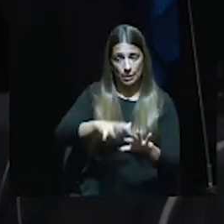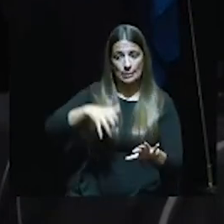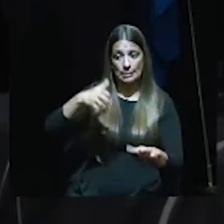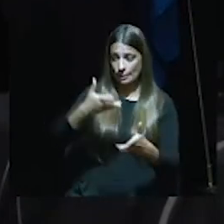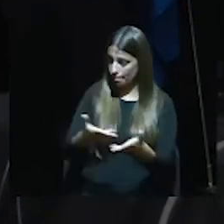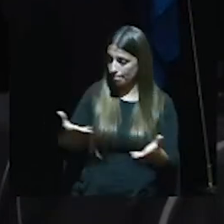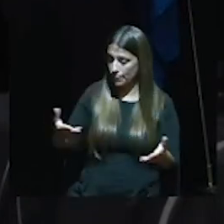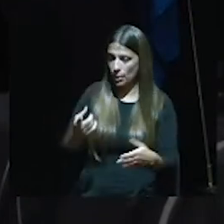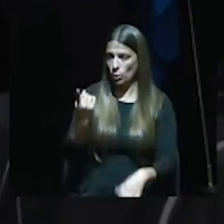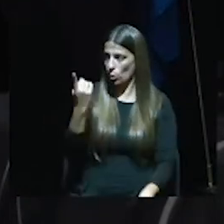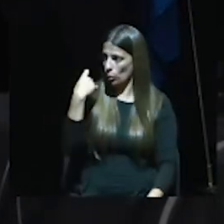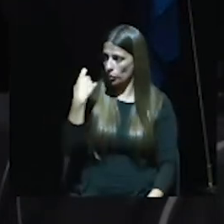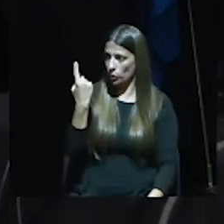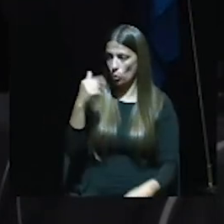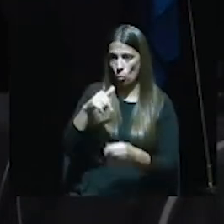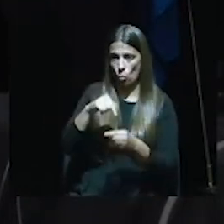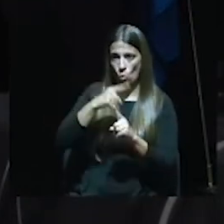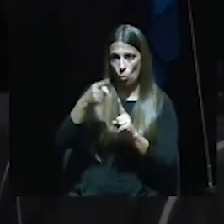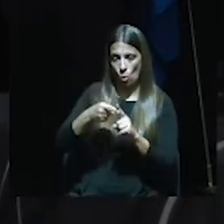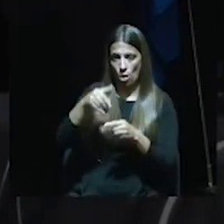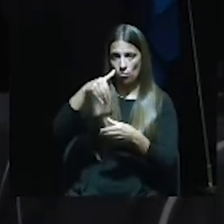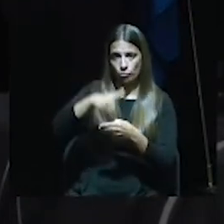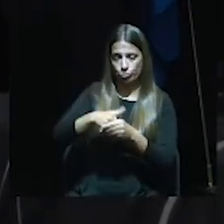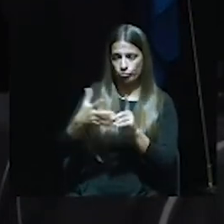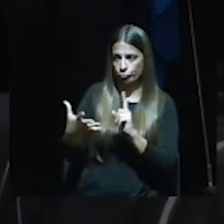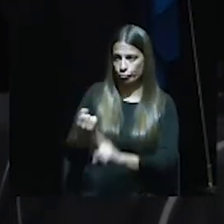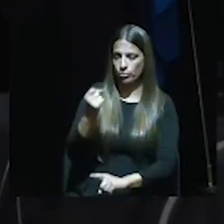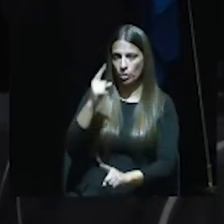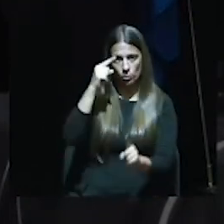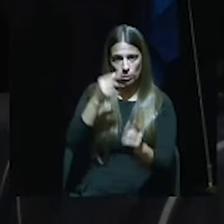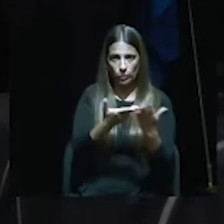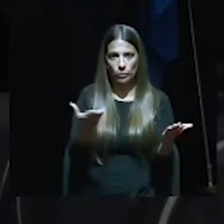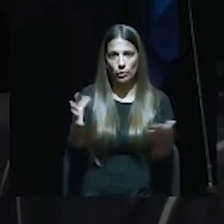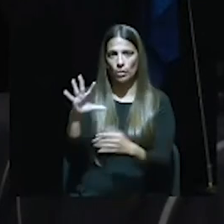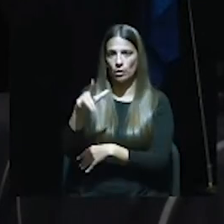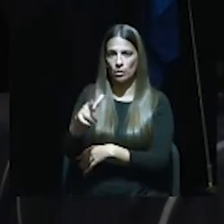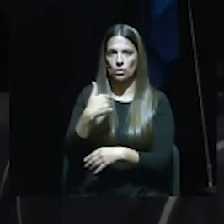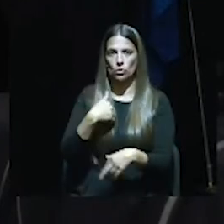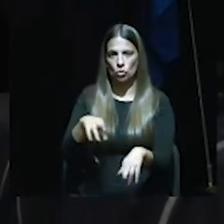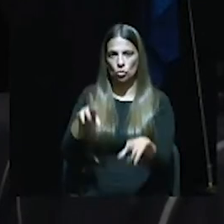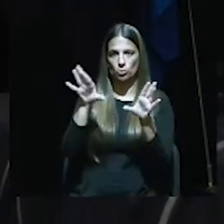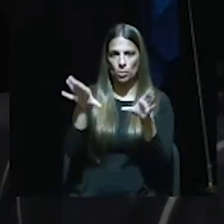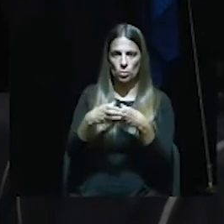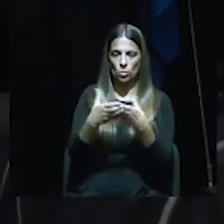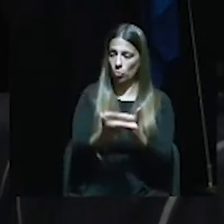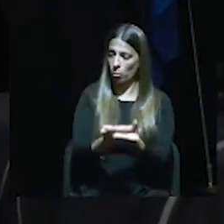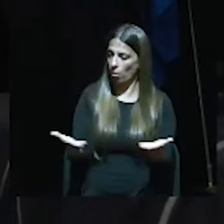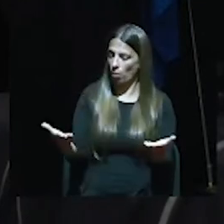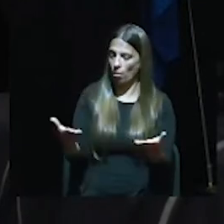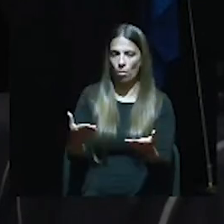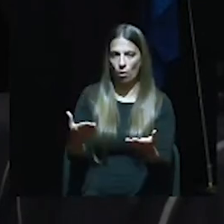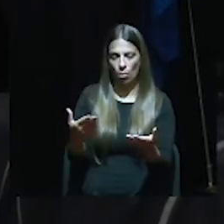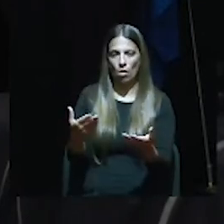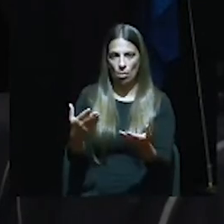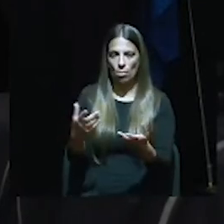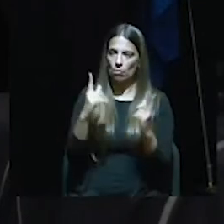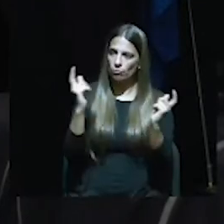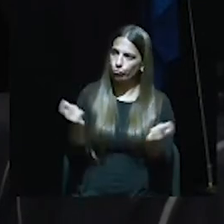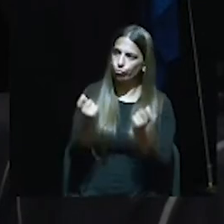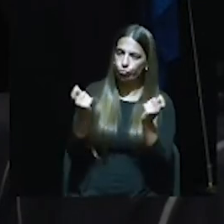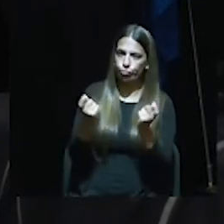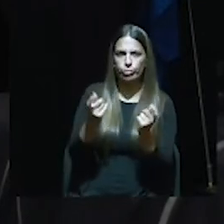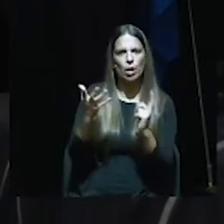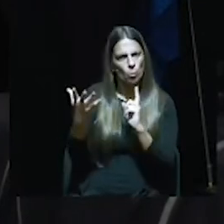E fez ontem um ano que fomos eleitos e eleitas para servir Lisboa. Espero que este Executivo dos Novos Tempos comece a fazer aquilo que a pergoa